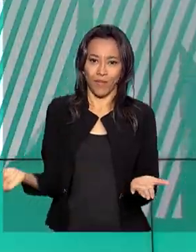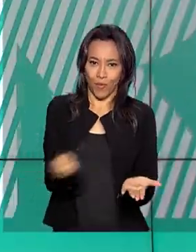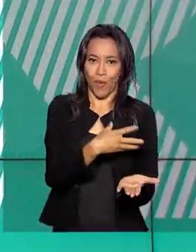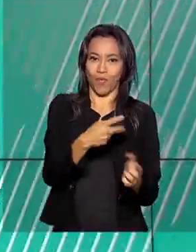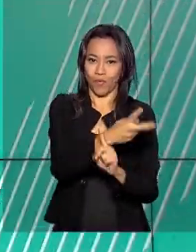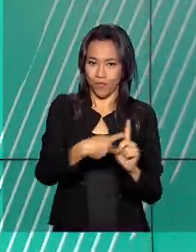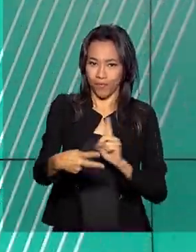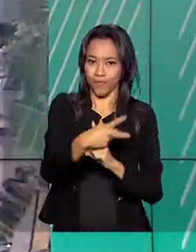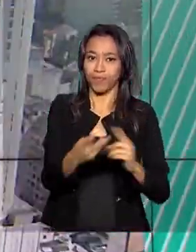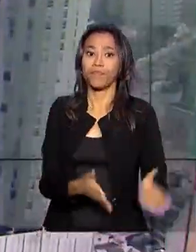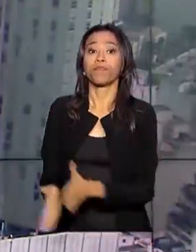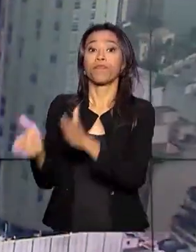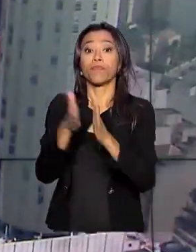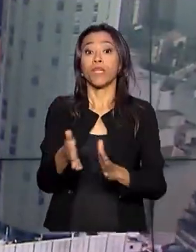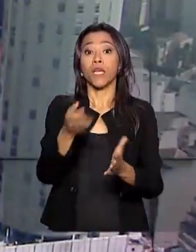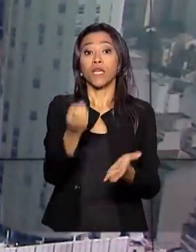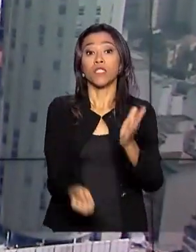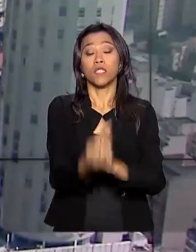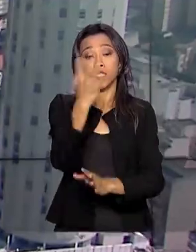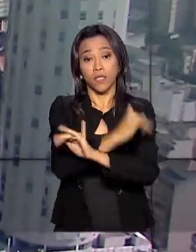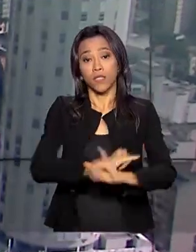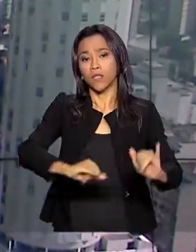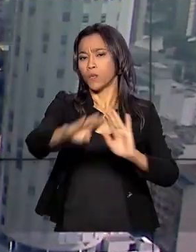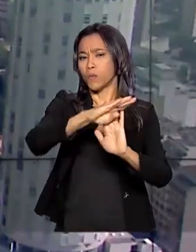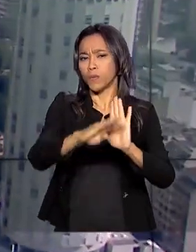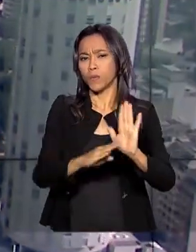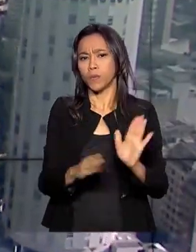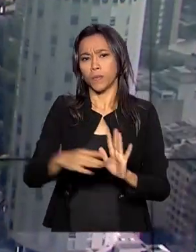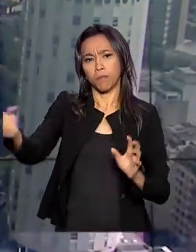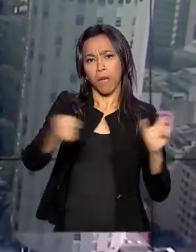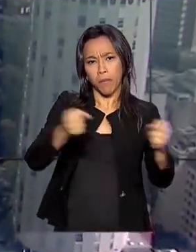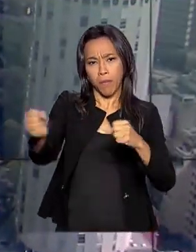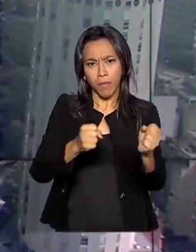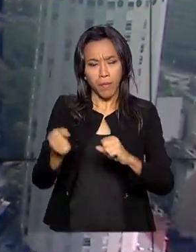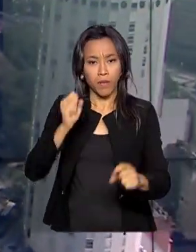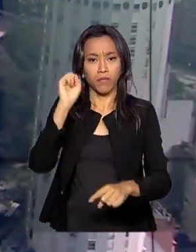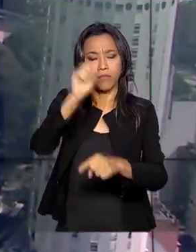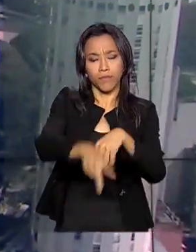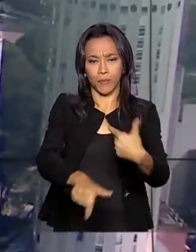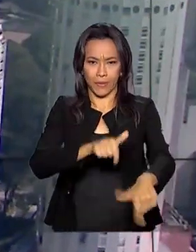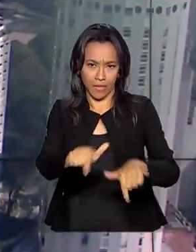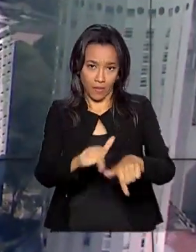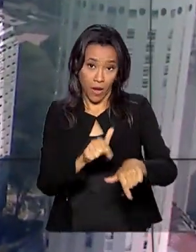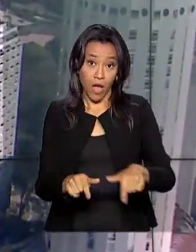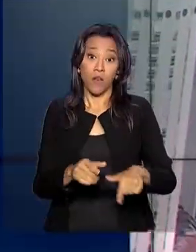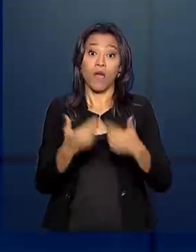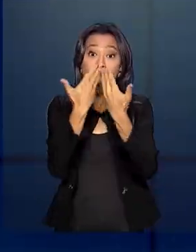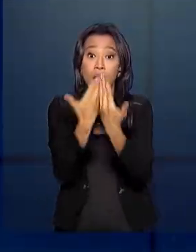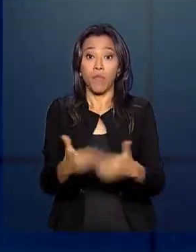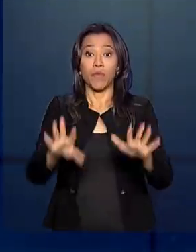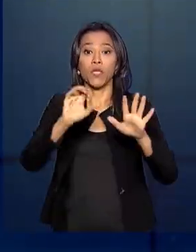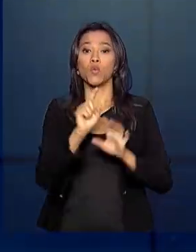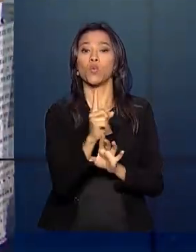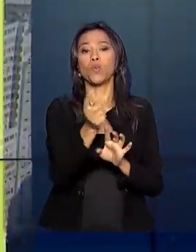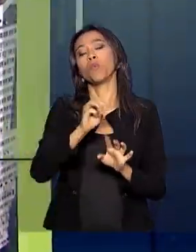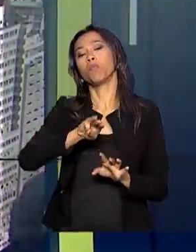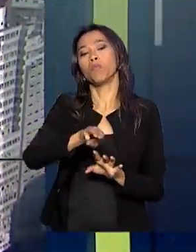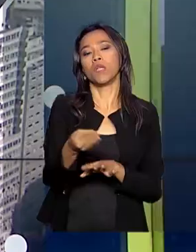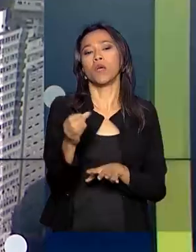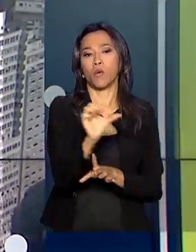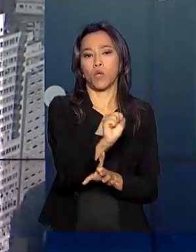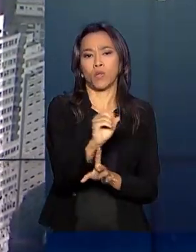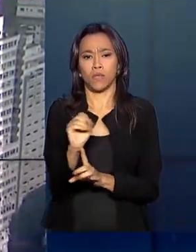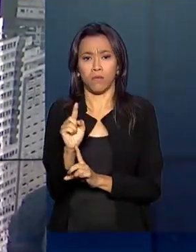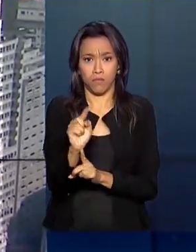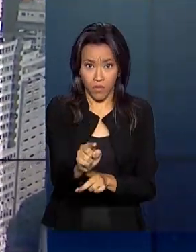Lançado o programa para ajudar a inserir jovens no mercado de trabalho, a iniciativa deve abrir 1,8 milhão vagas em